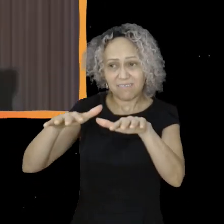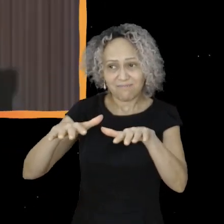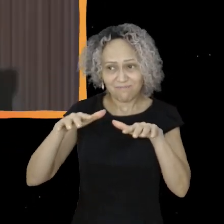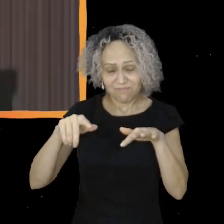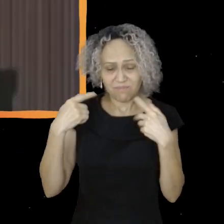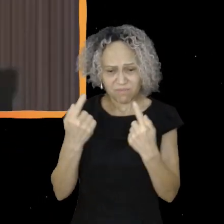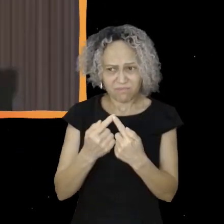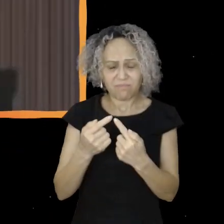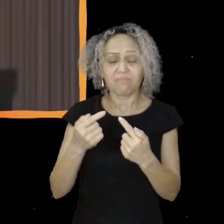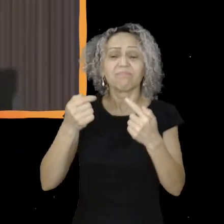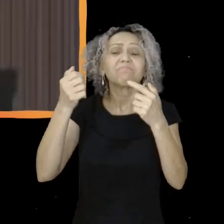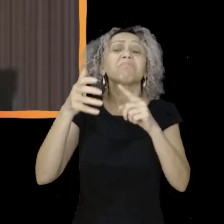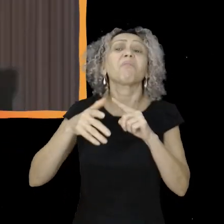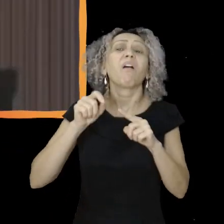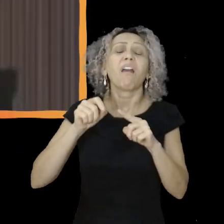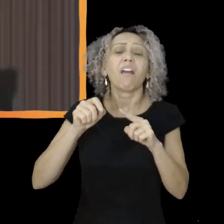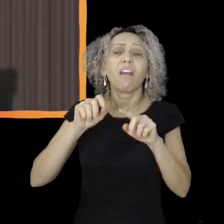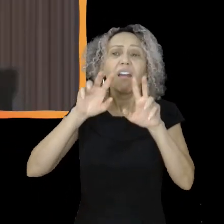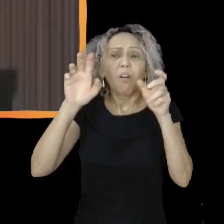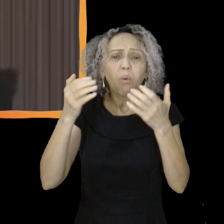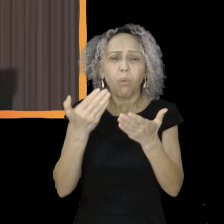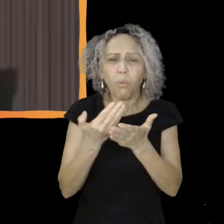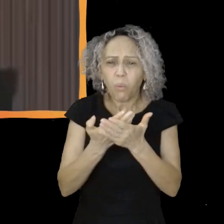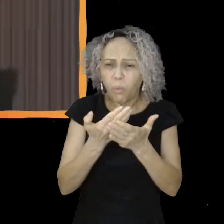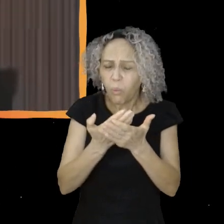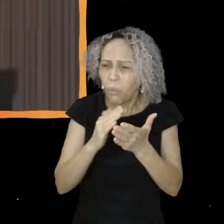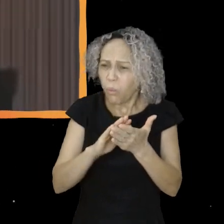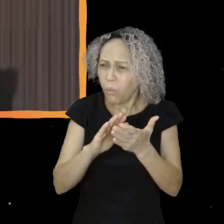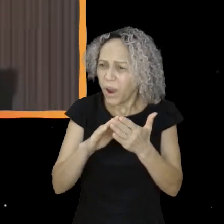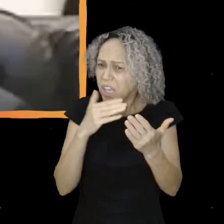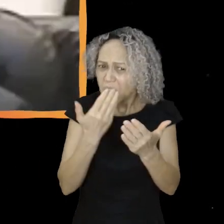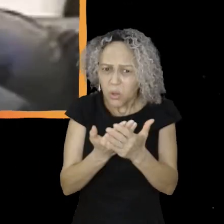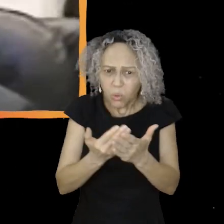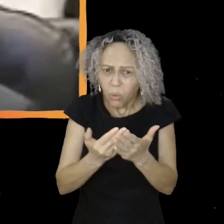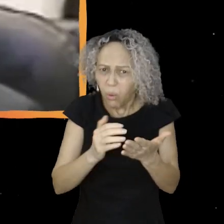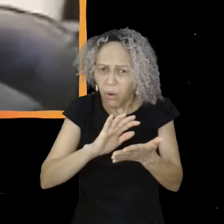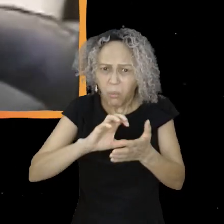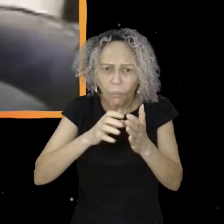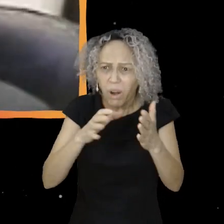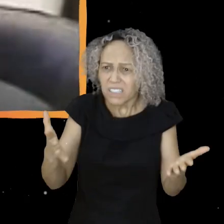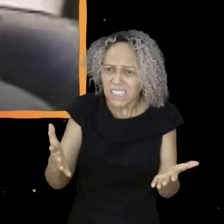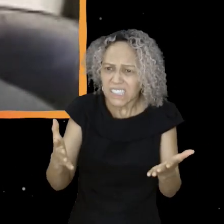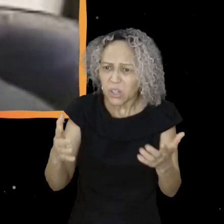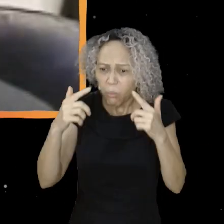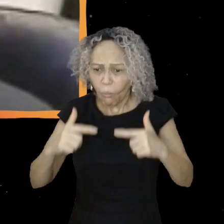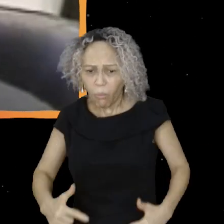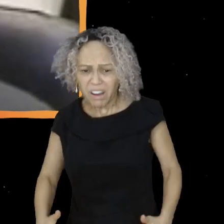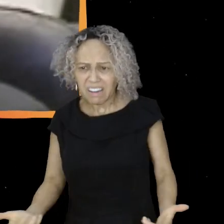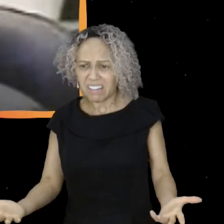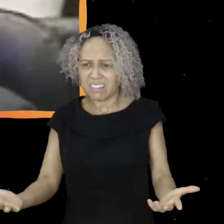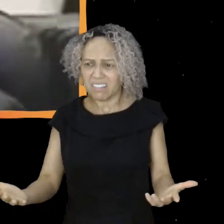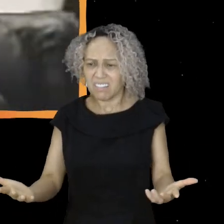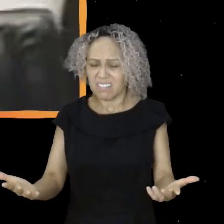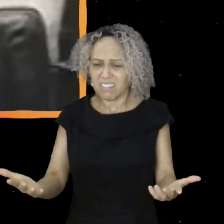Uma escola sem partido? É uma escola sem senso crítico? É uma escola racista? É uma escola homofóbica?